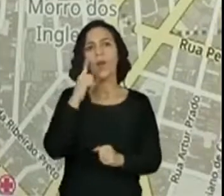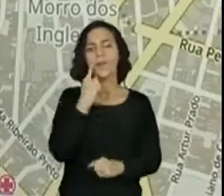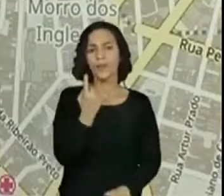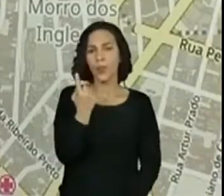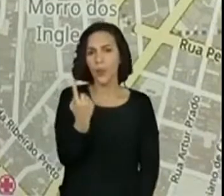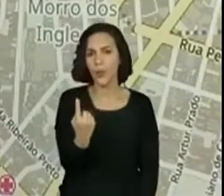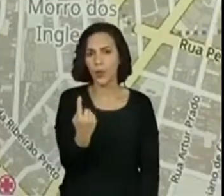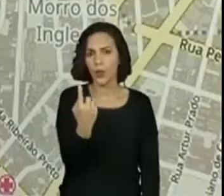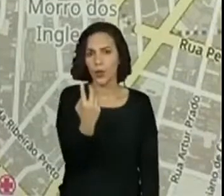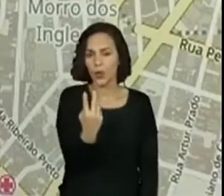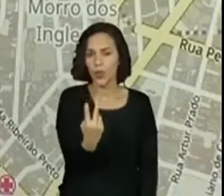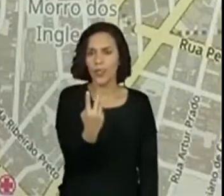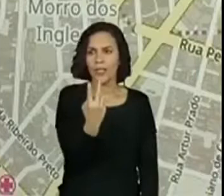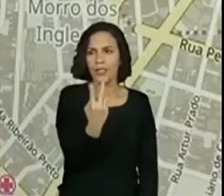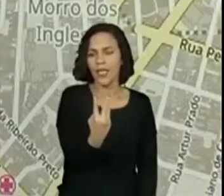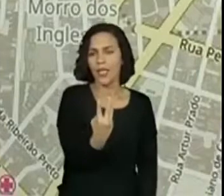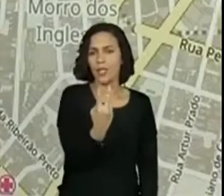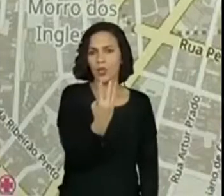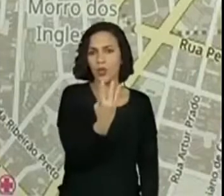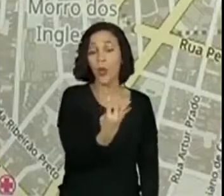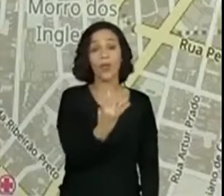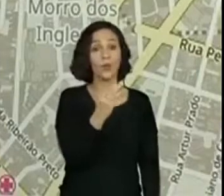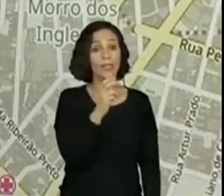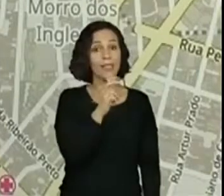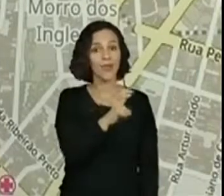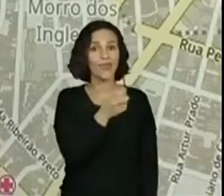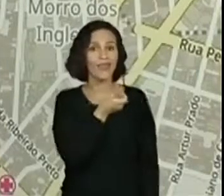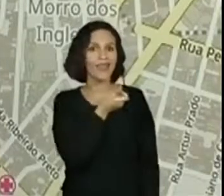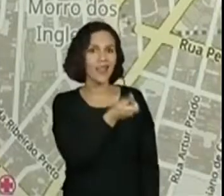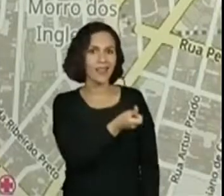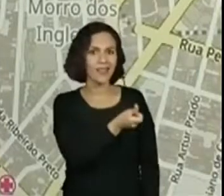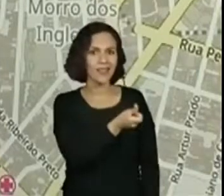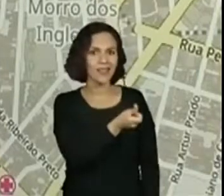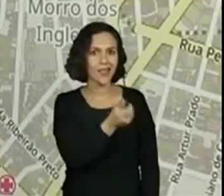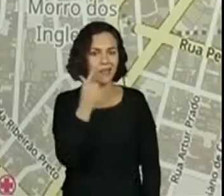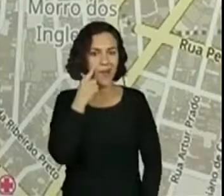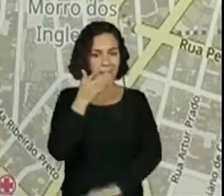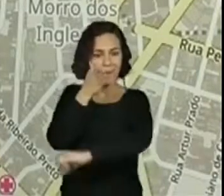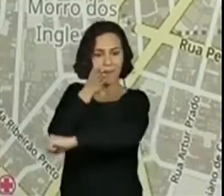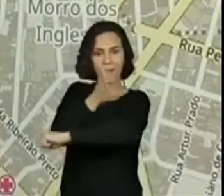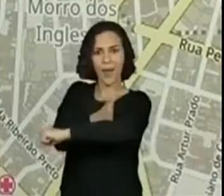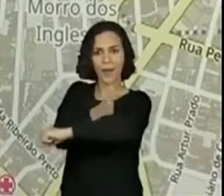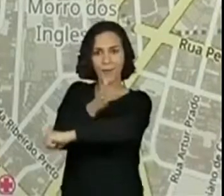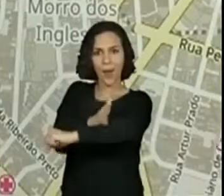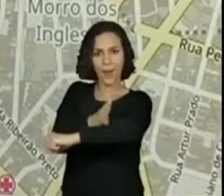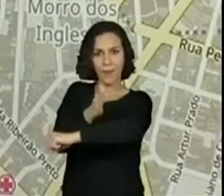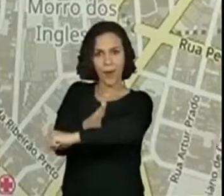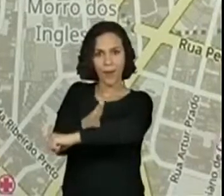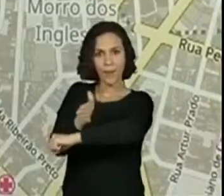três, quatro, cinco, seis quarteirões. Aqui ela vai virar, ó.